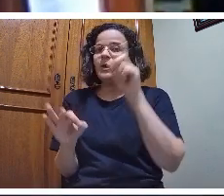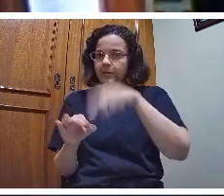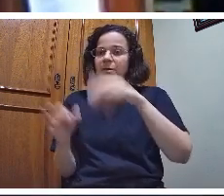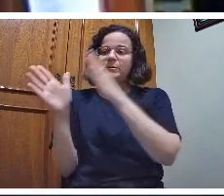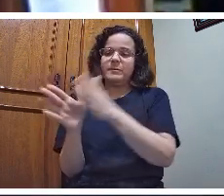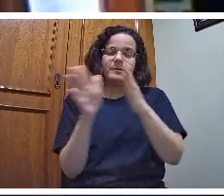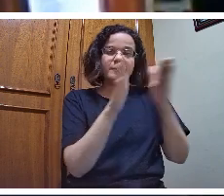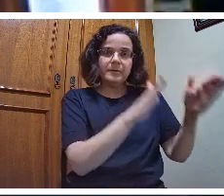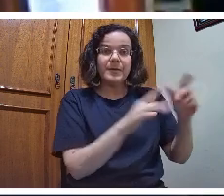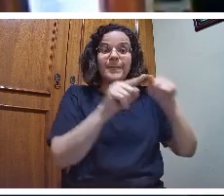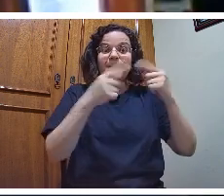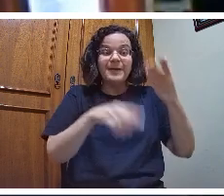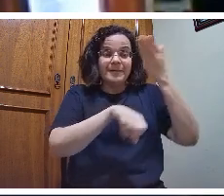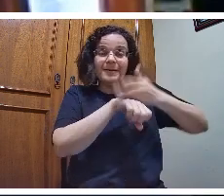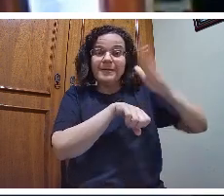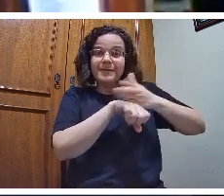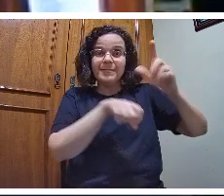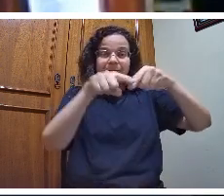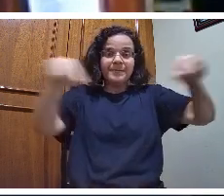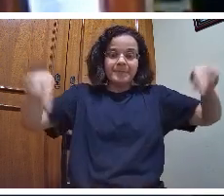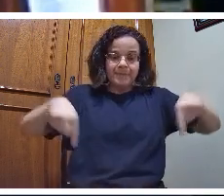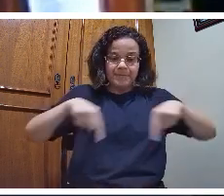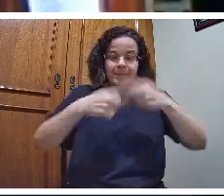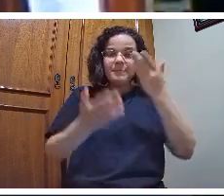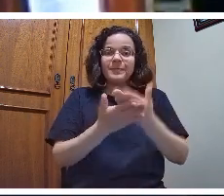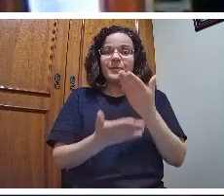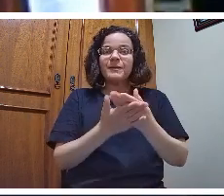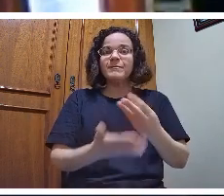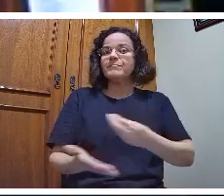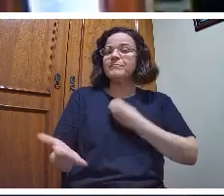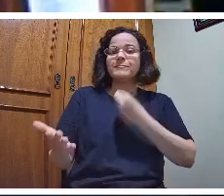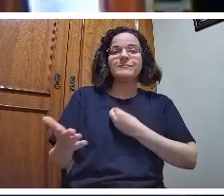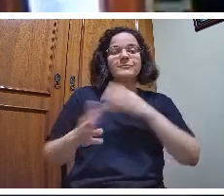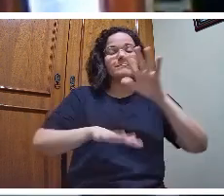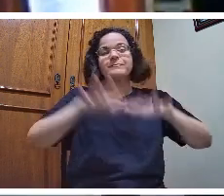você vai vivenciá-las conforme a turma que você tem.